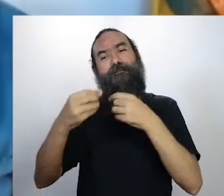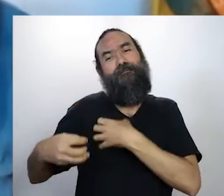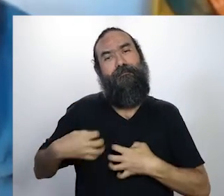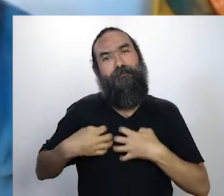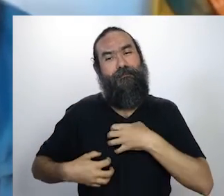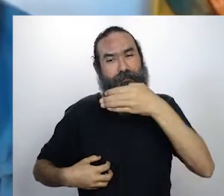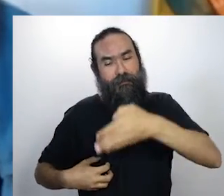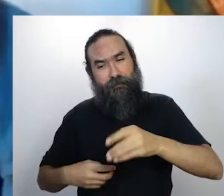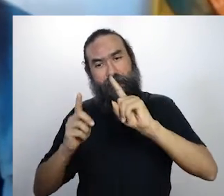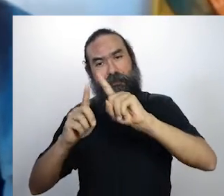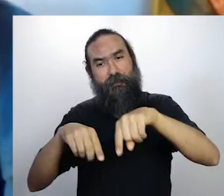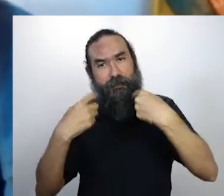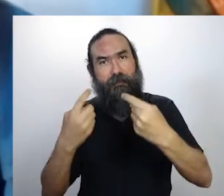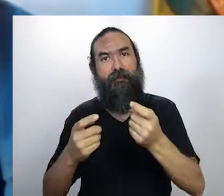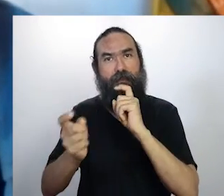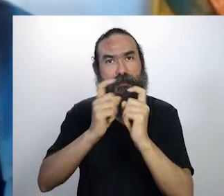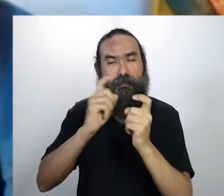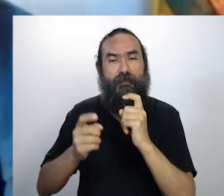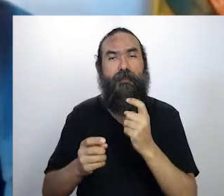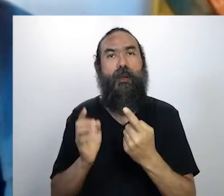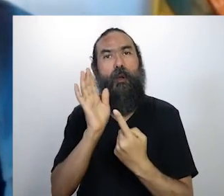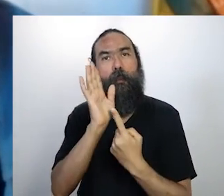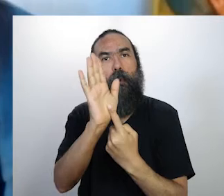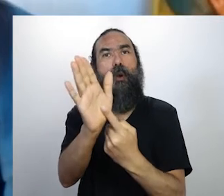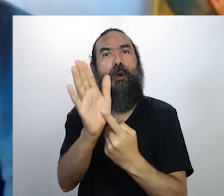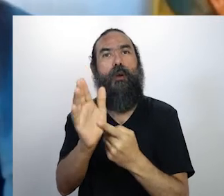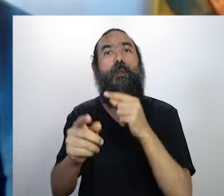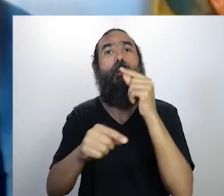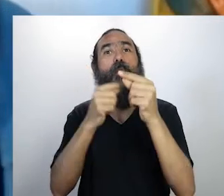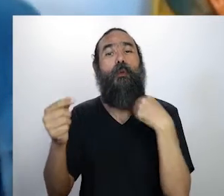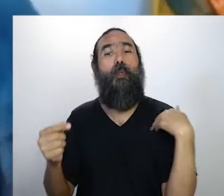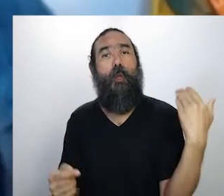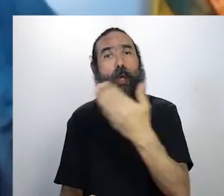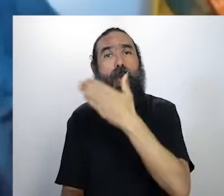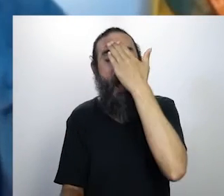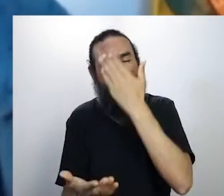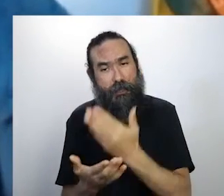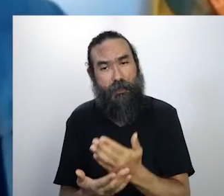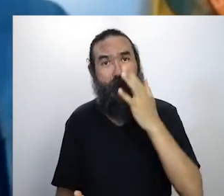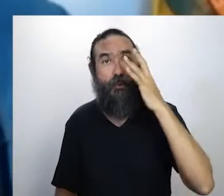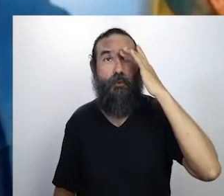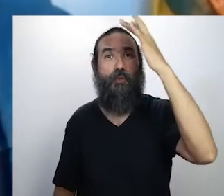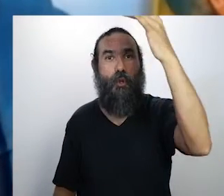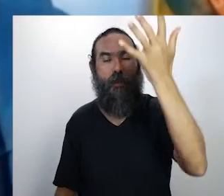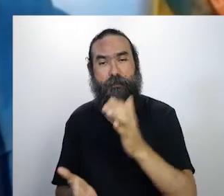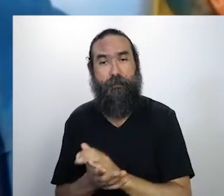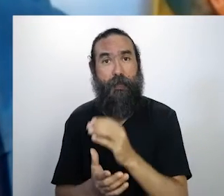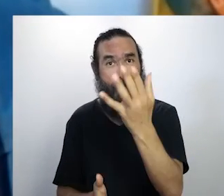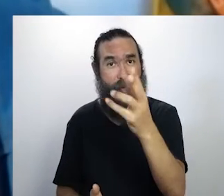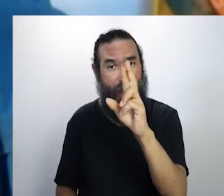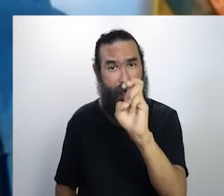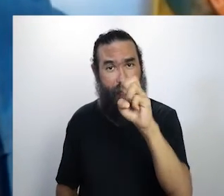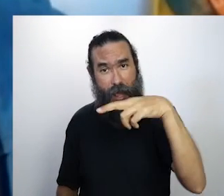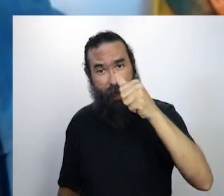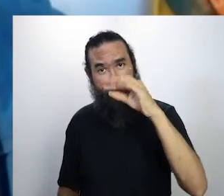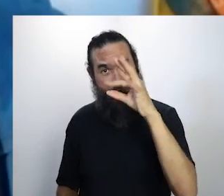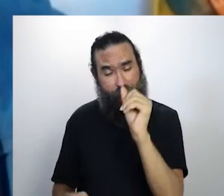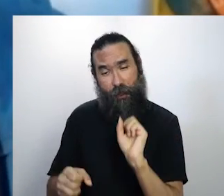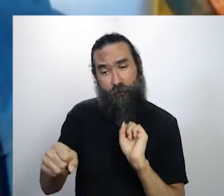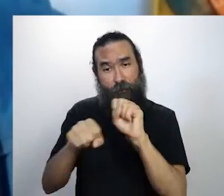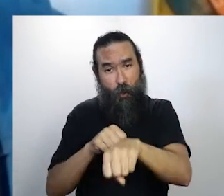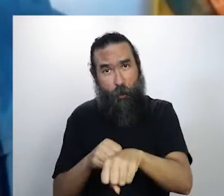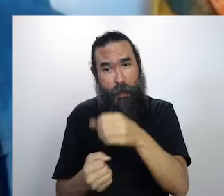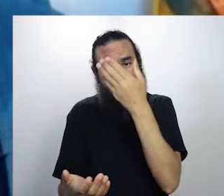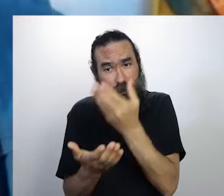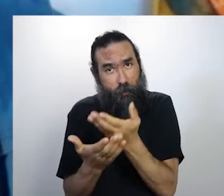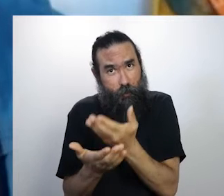mas mostrando o que o corpo todo acredita e sonha. Renata Amaral, formada em composição e regência,